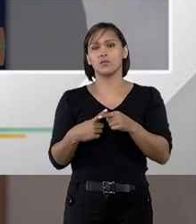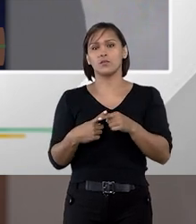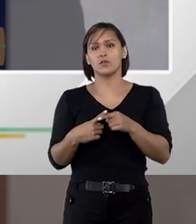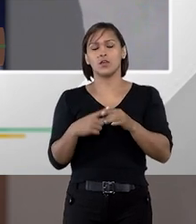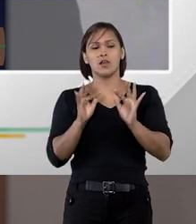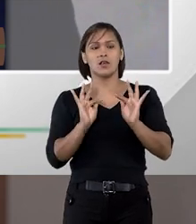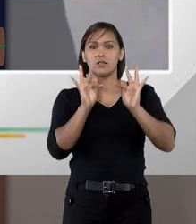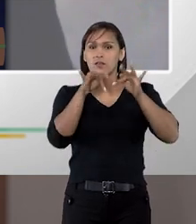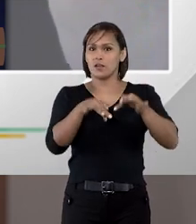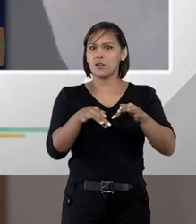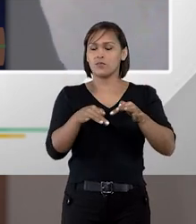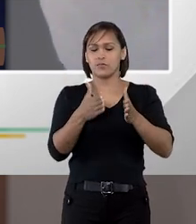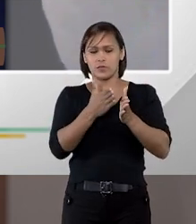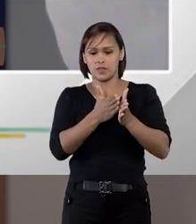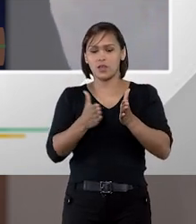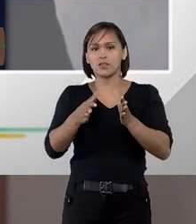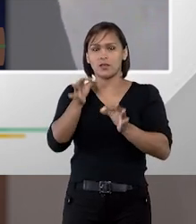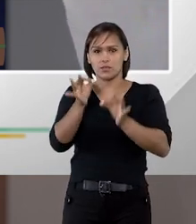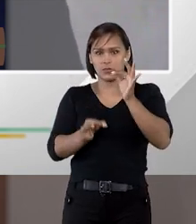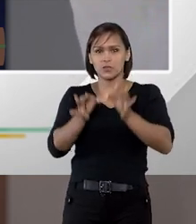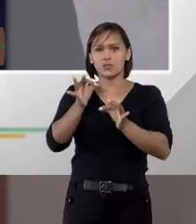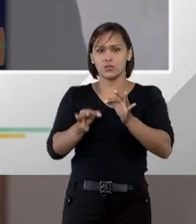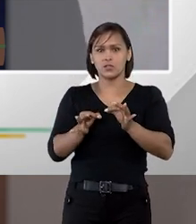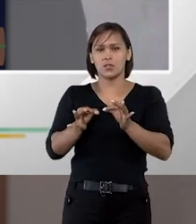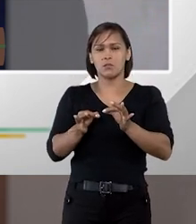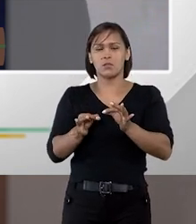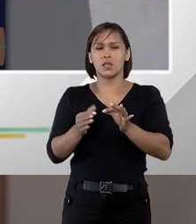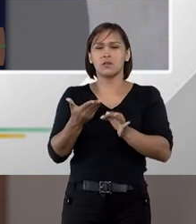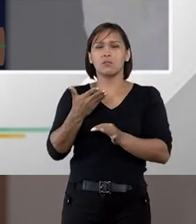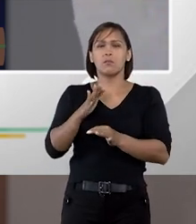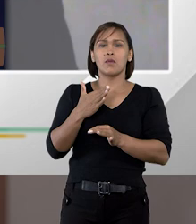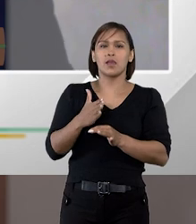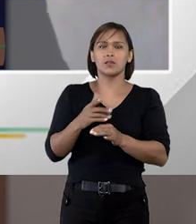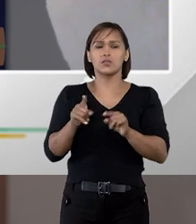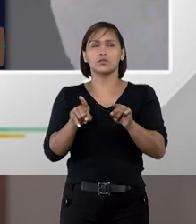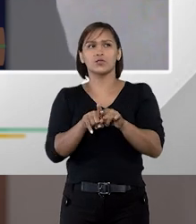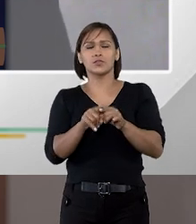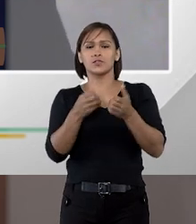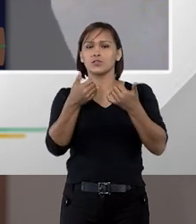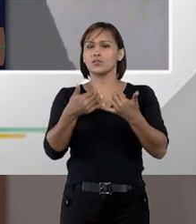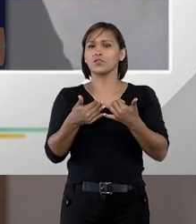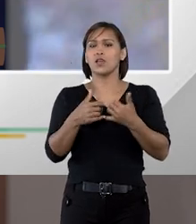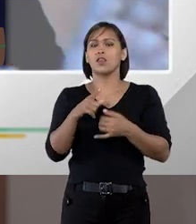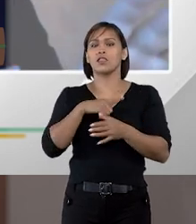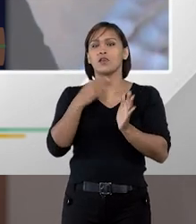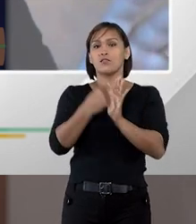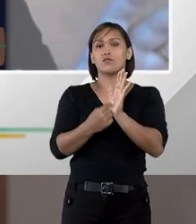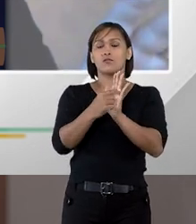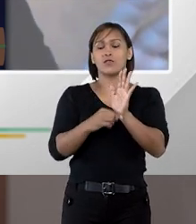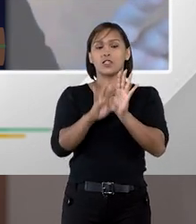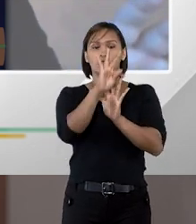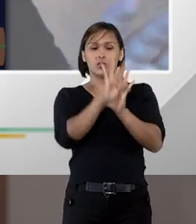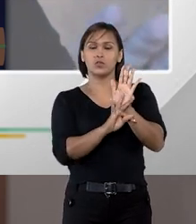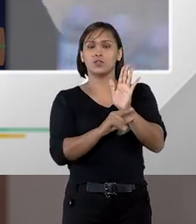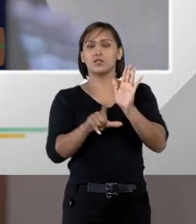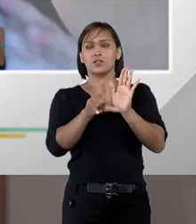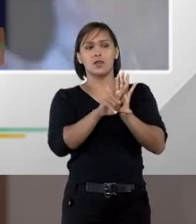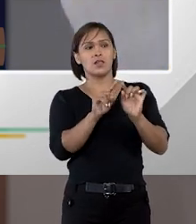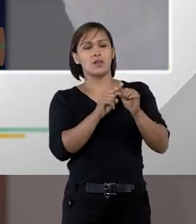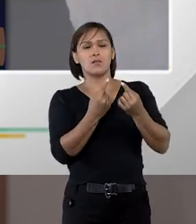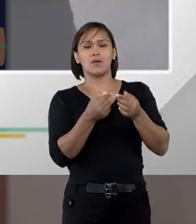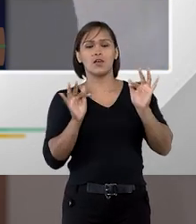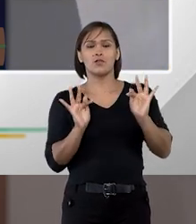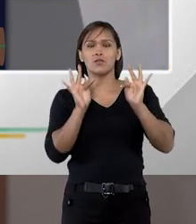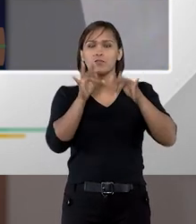porque ao final da etapa de julgamento muito provavelmente teve um veto no texto da lei mas